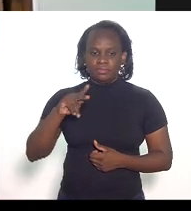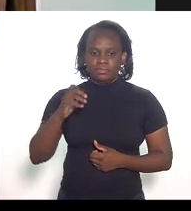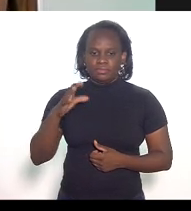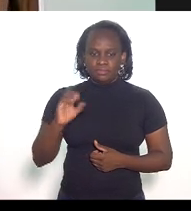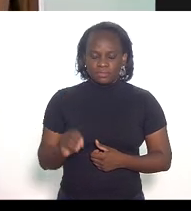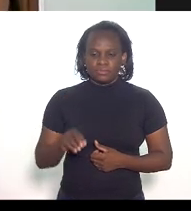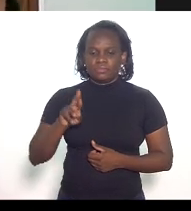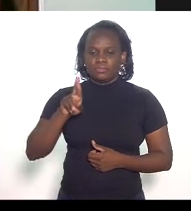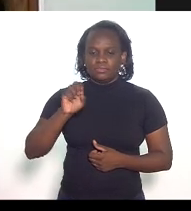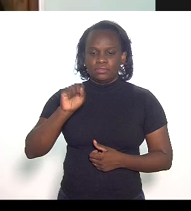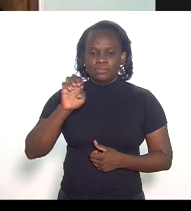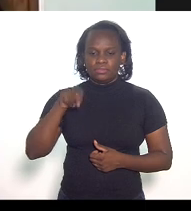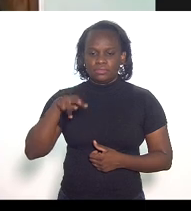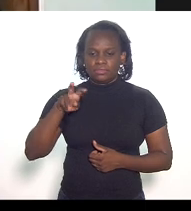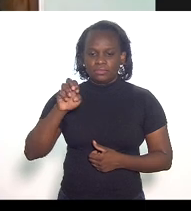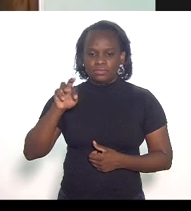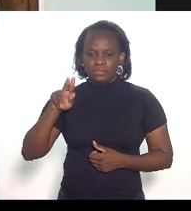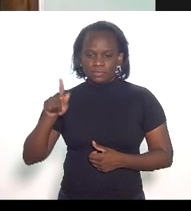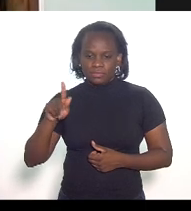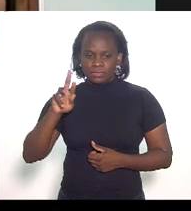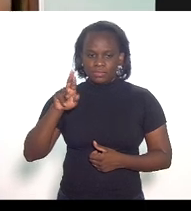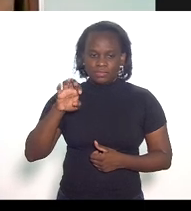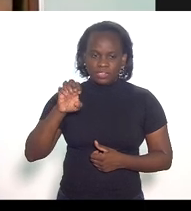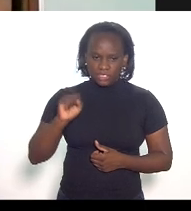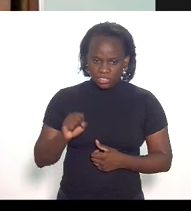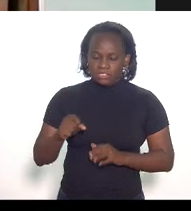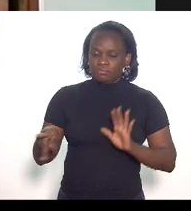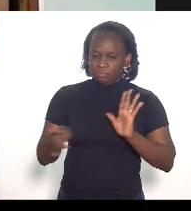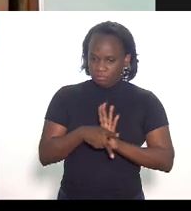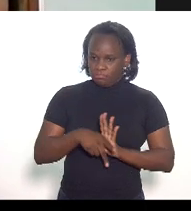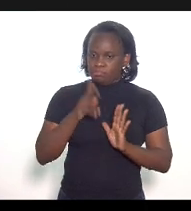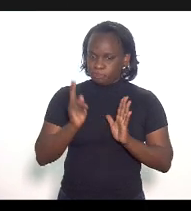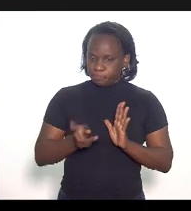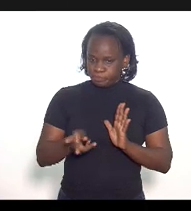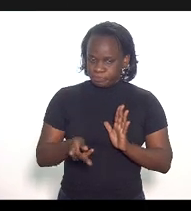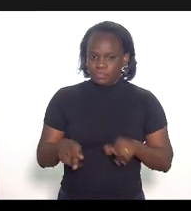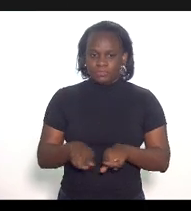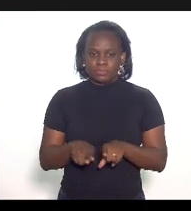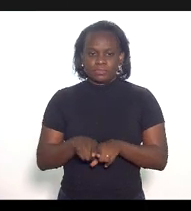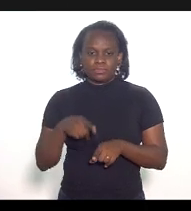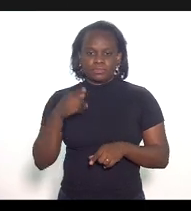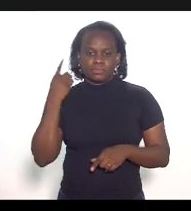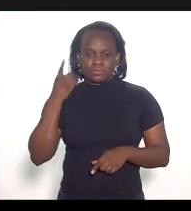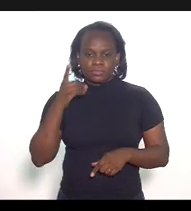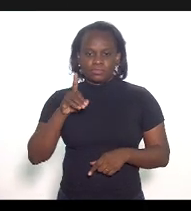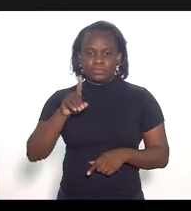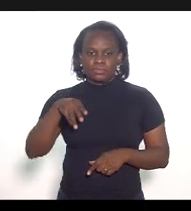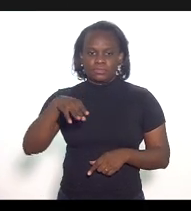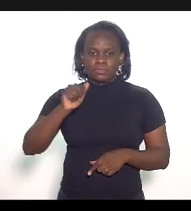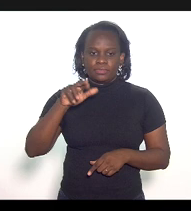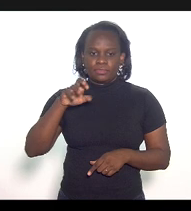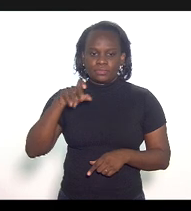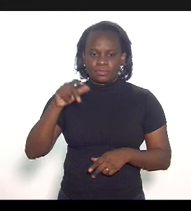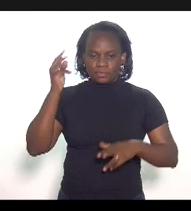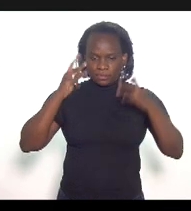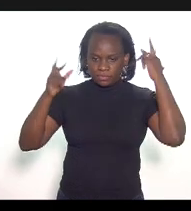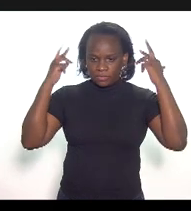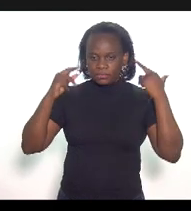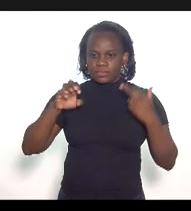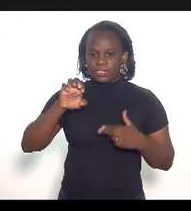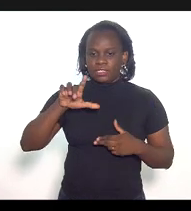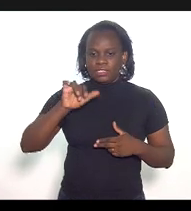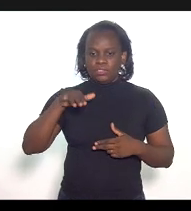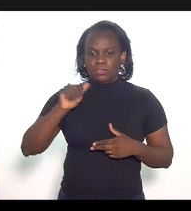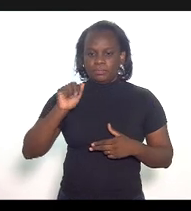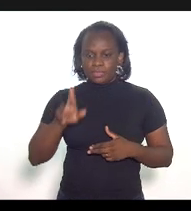Rosenberg Reis, membros efetivos, e os senhores deputados Marcelo Cabelereiro, Eleomar Coelho